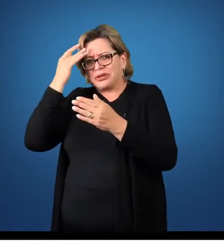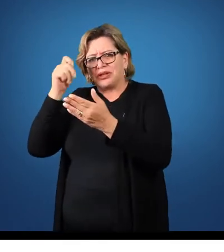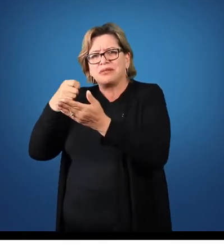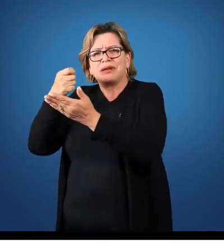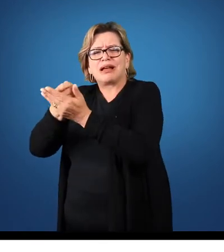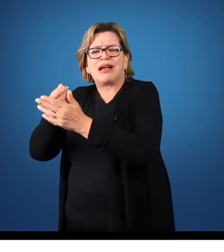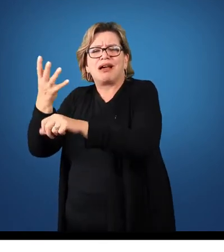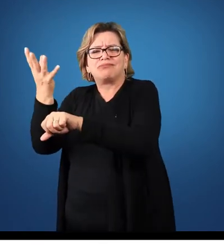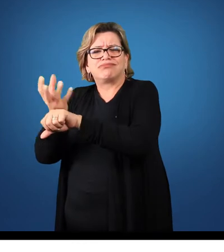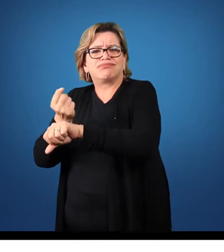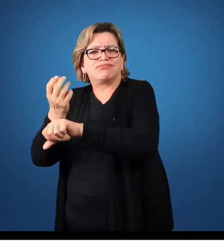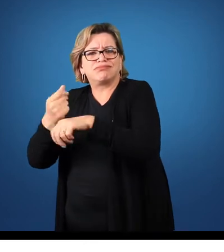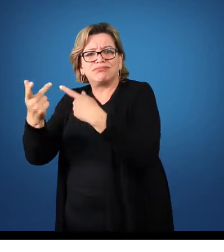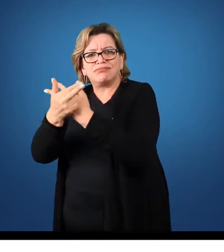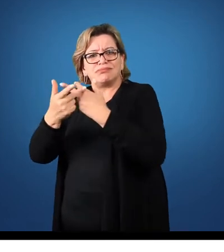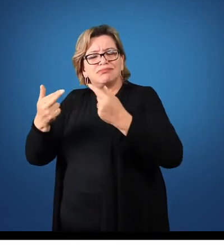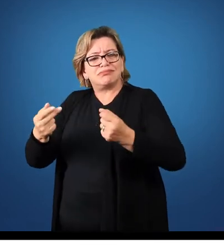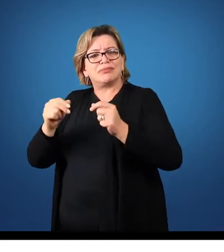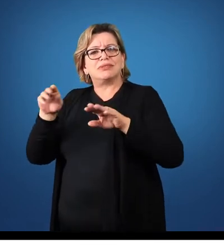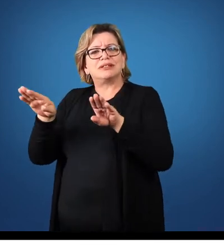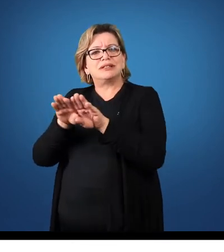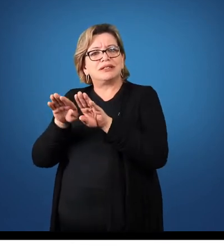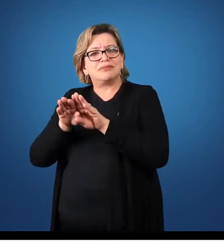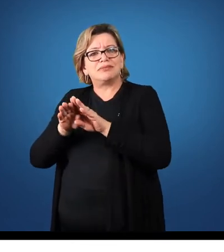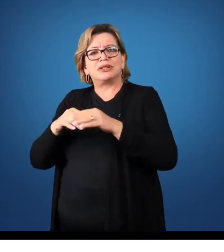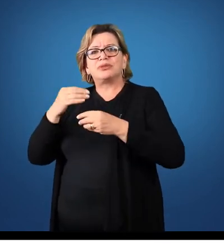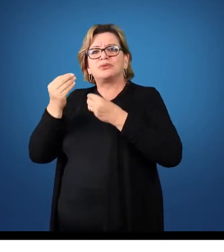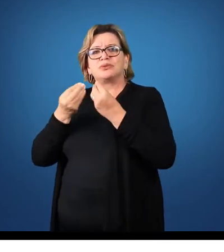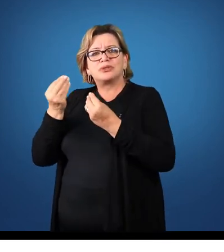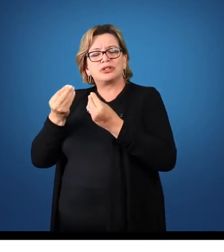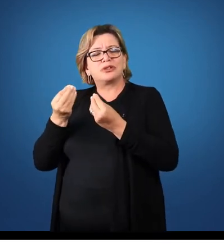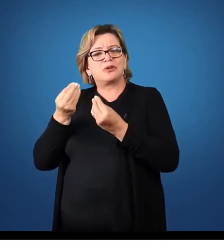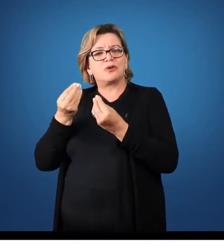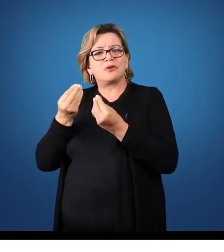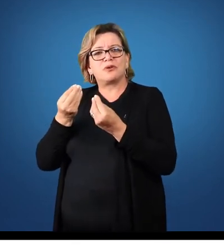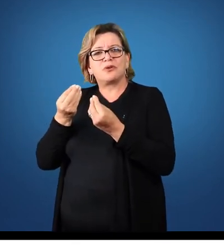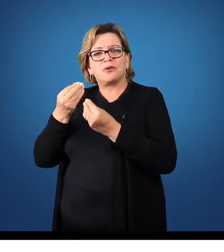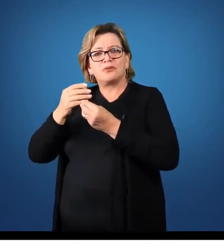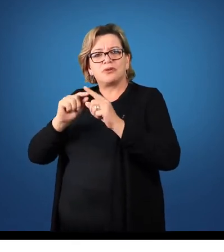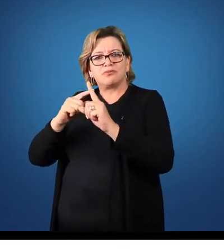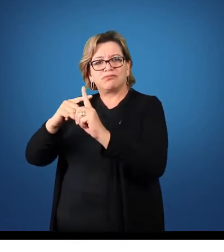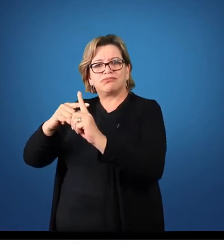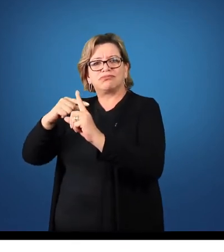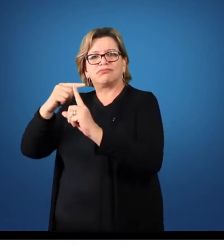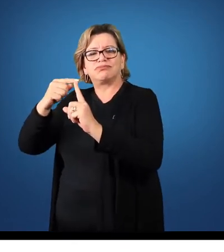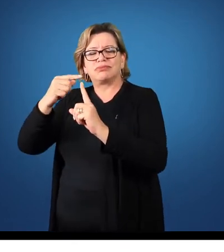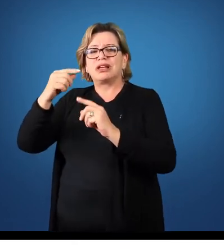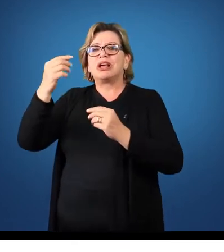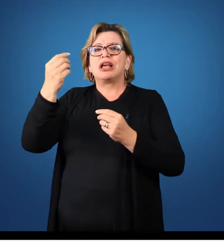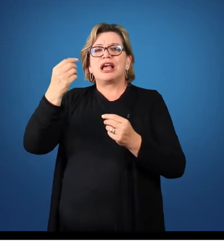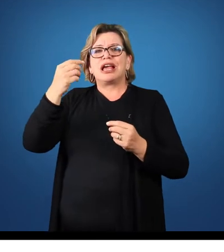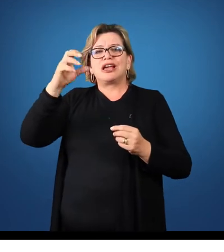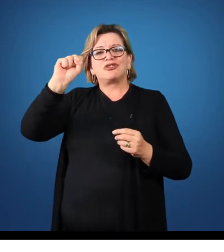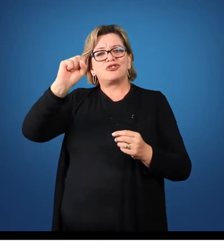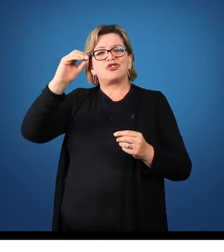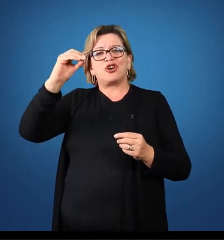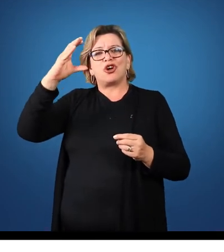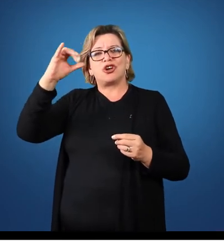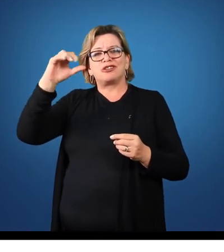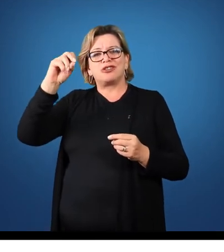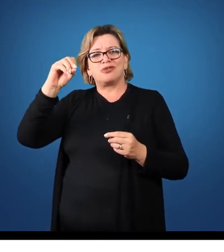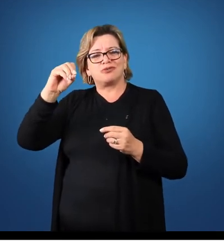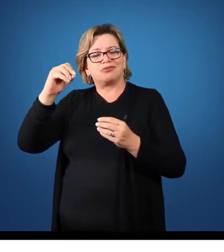impostos a pagar e também a parcela que foi elevada pelos sócios para